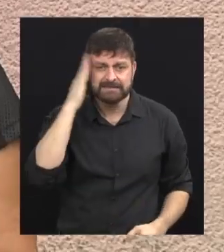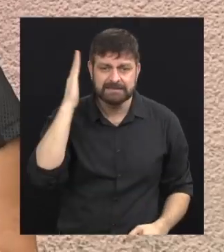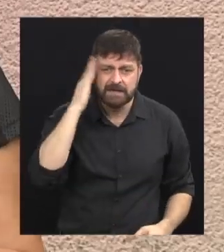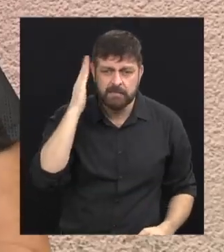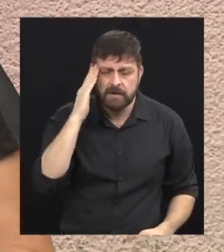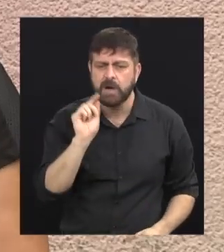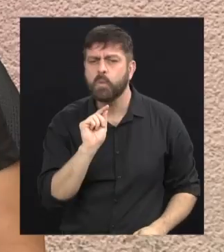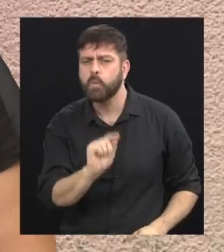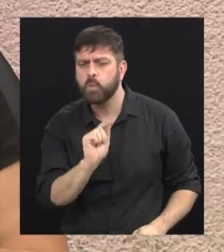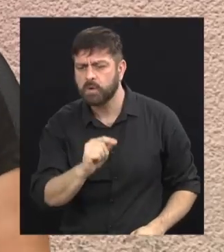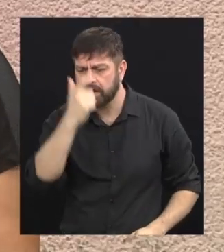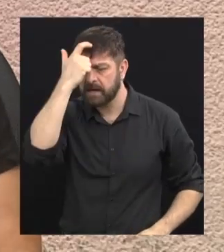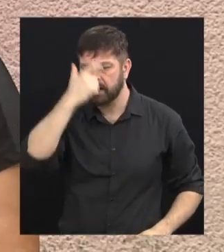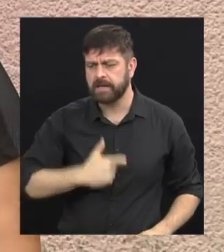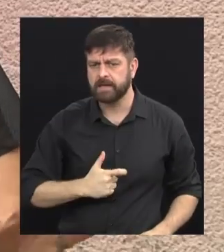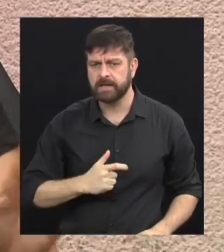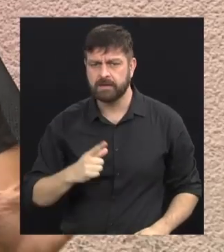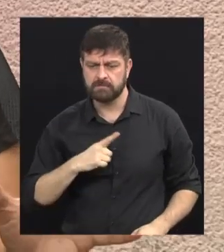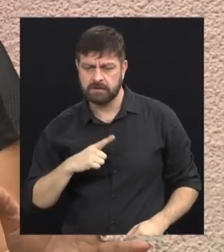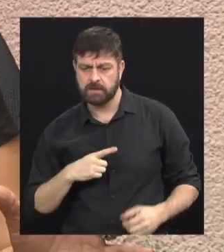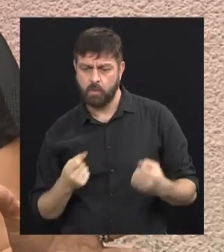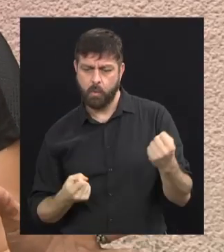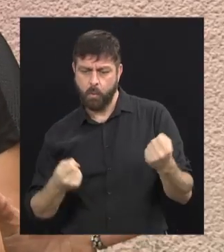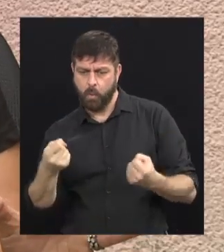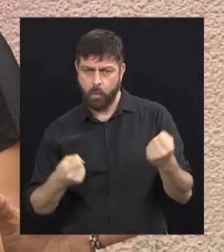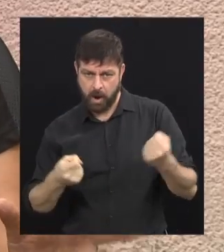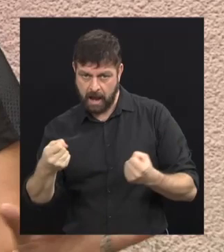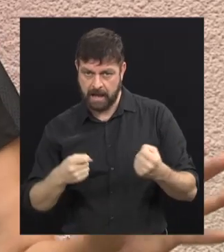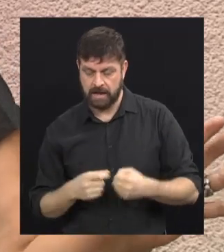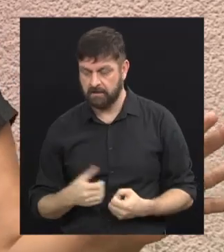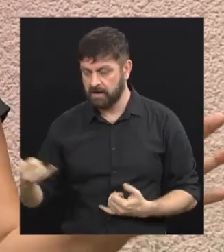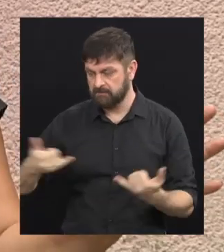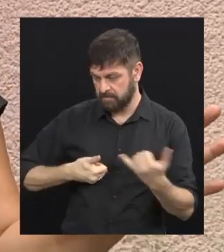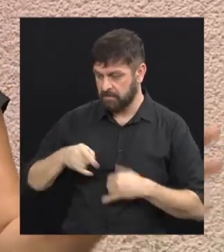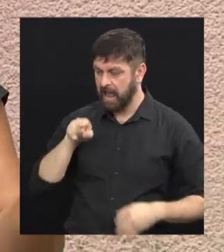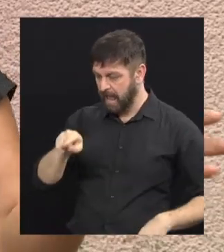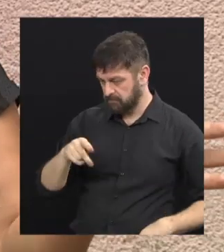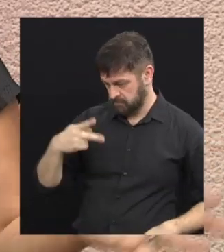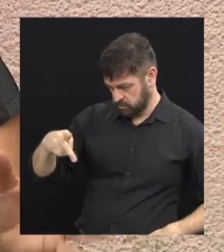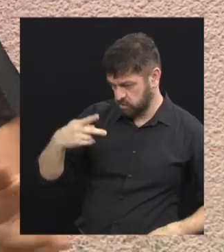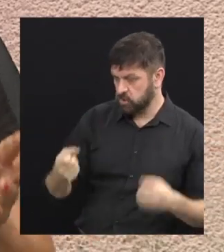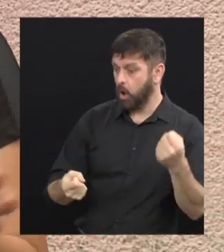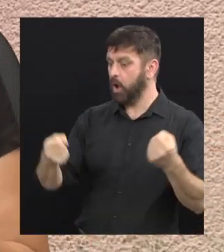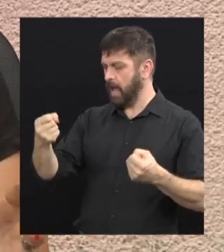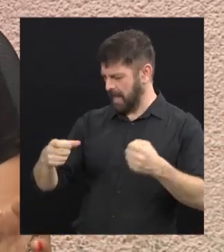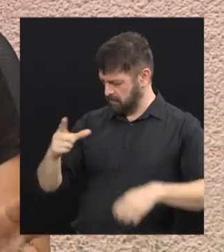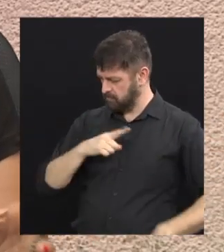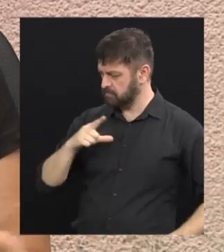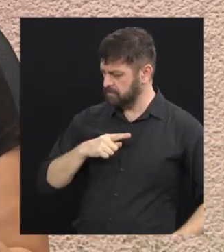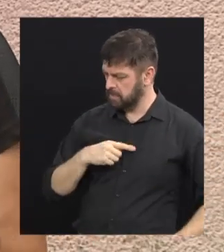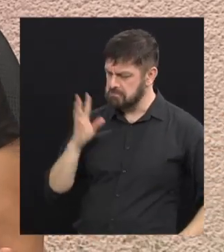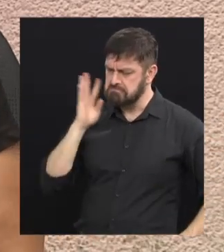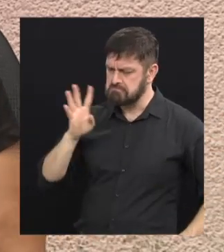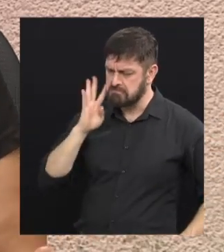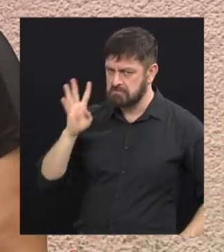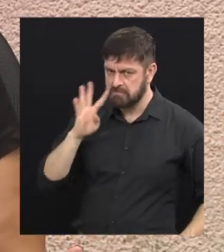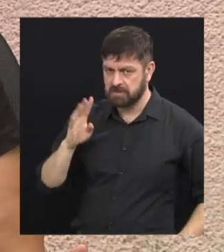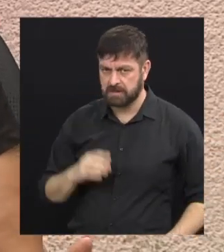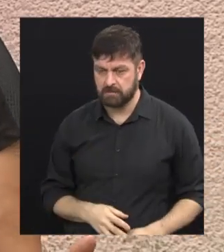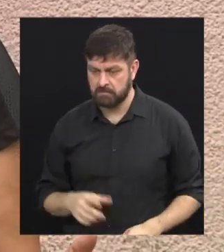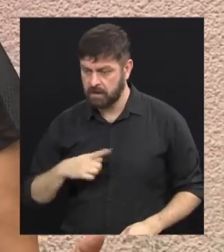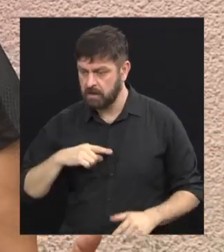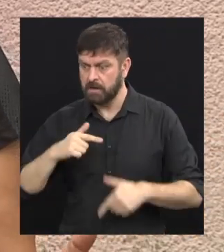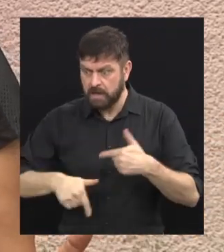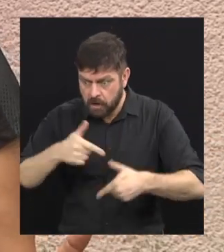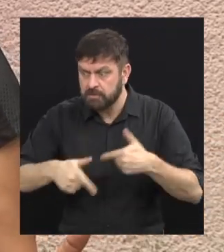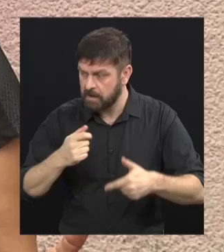ah, eu tenho um carro, muitos falam isso comigo, ah, seu carro, tia, muito legal, não sei o que vai falar, mas eu trabalho